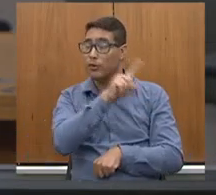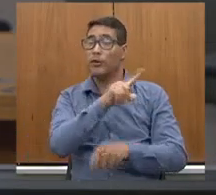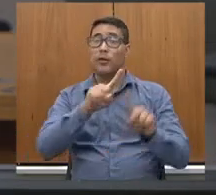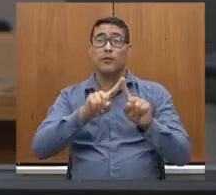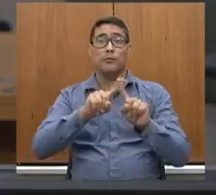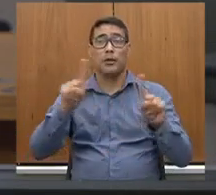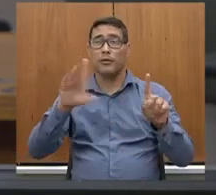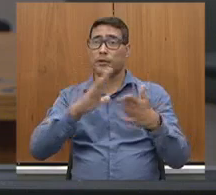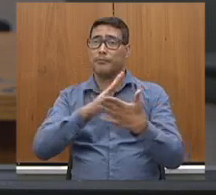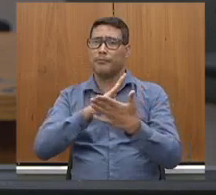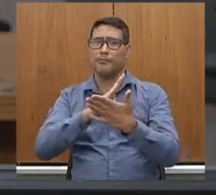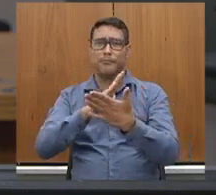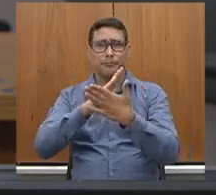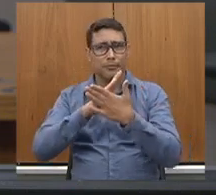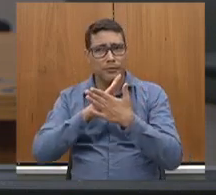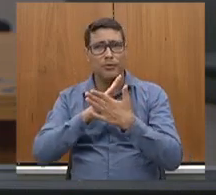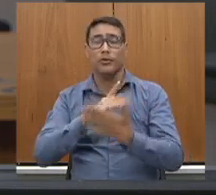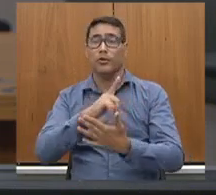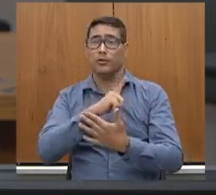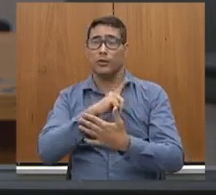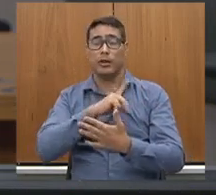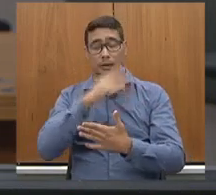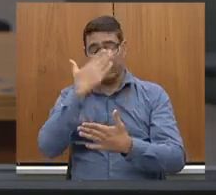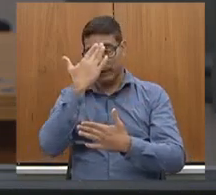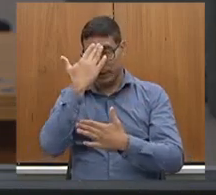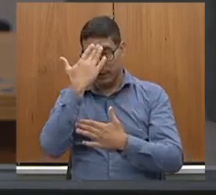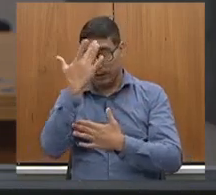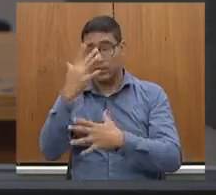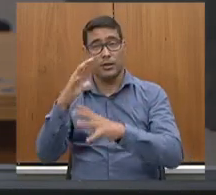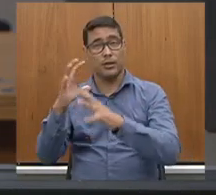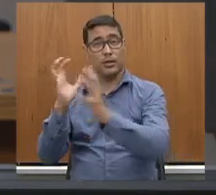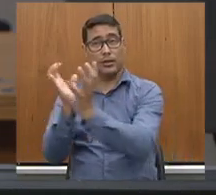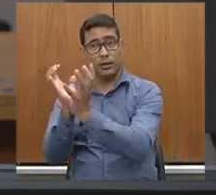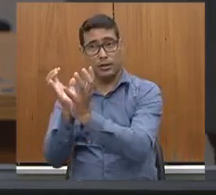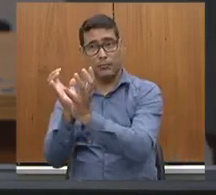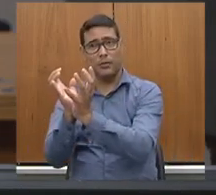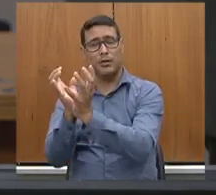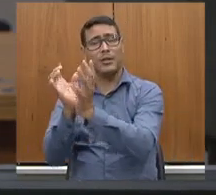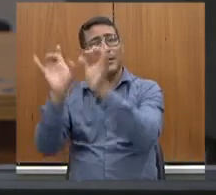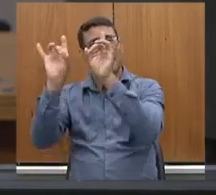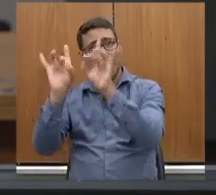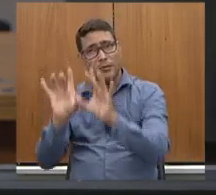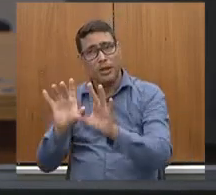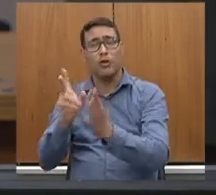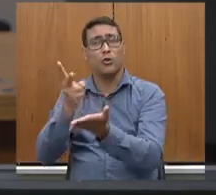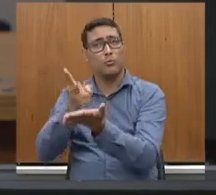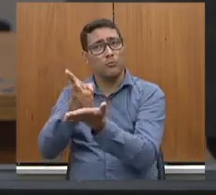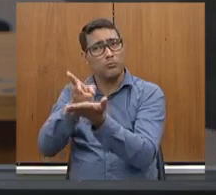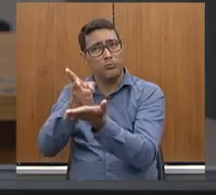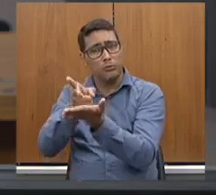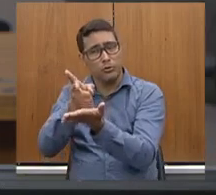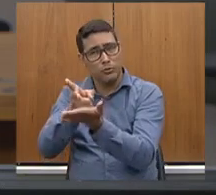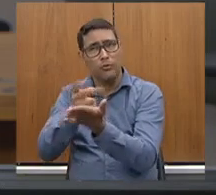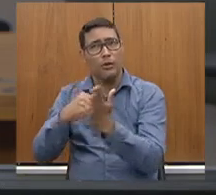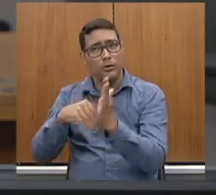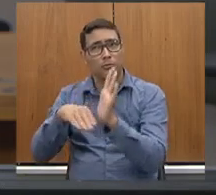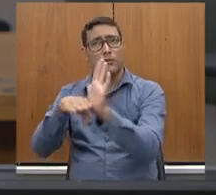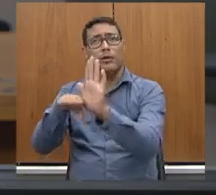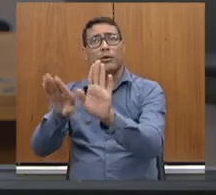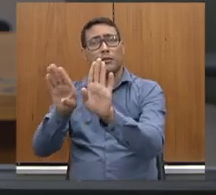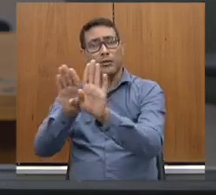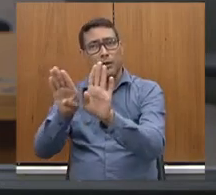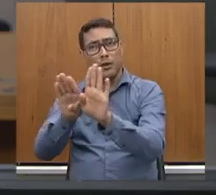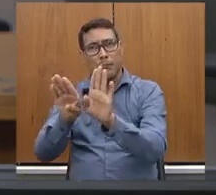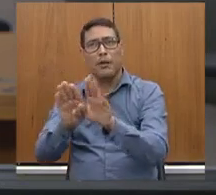amenizados, como o senhor disse, graças a essa equipe incrível que continua aí e graças também ao carinho